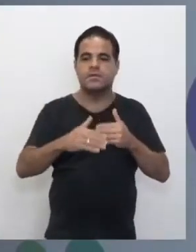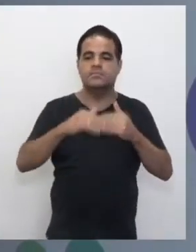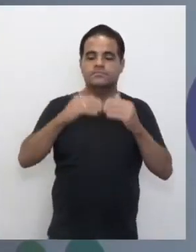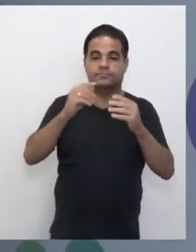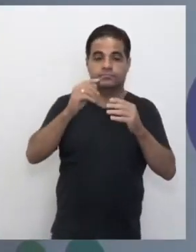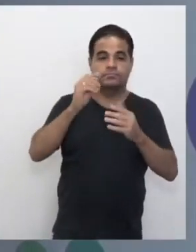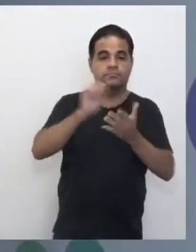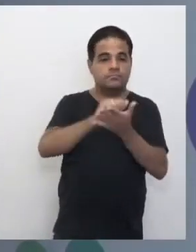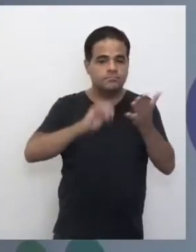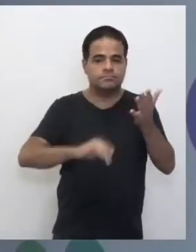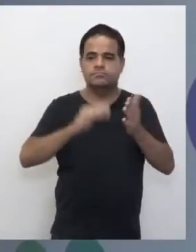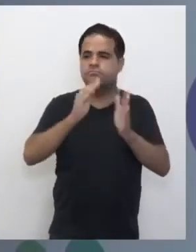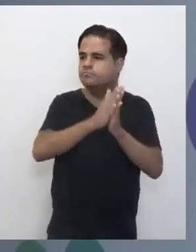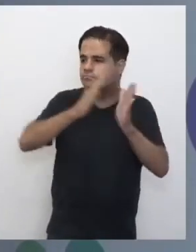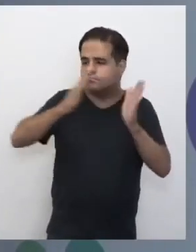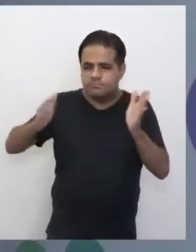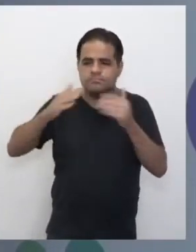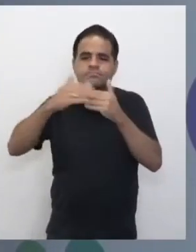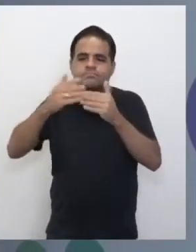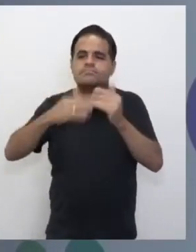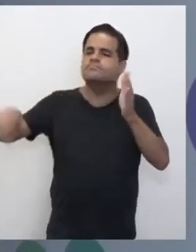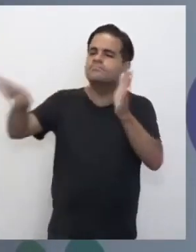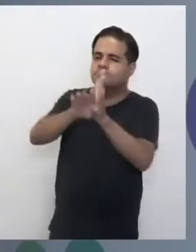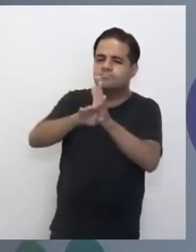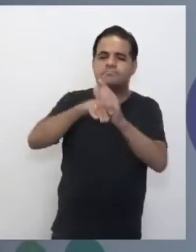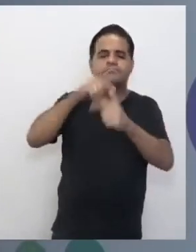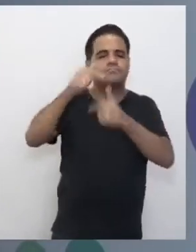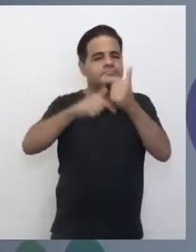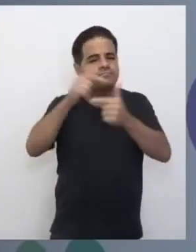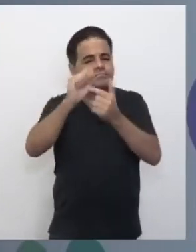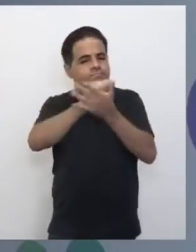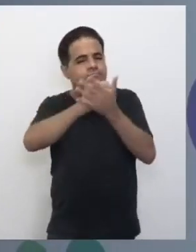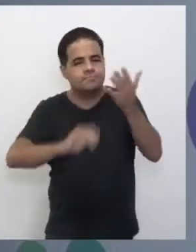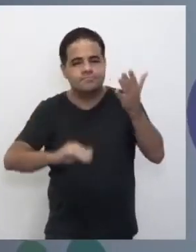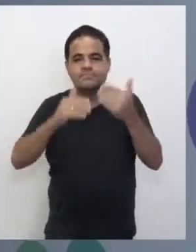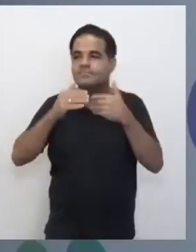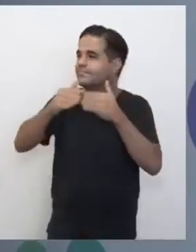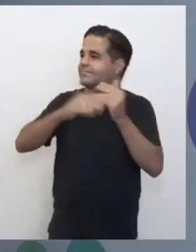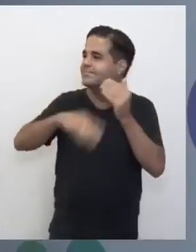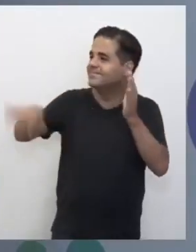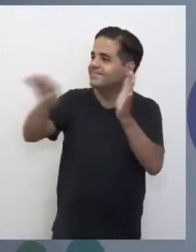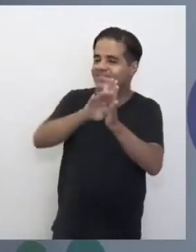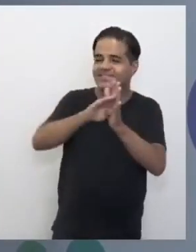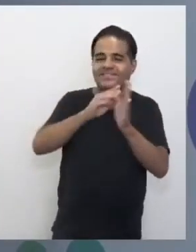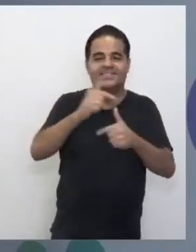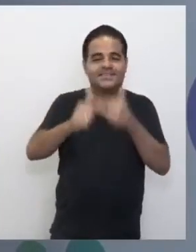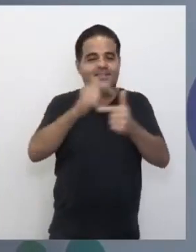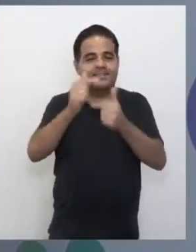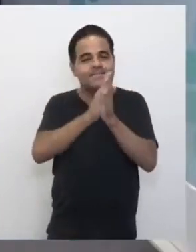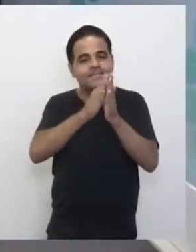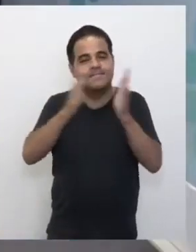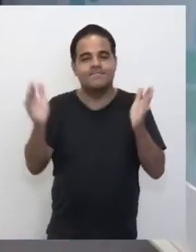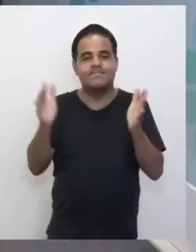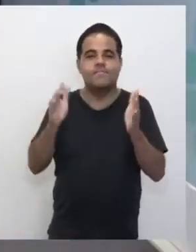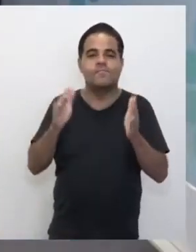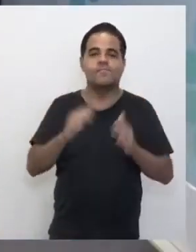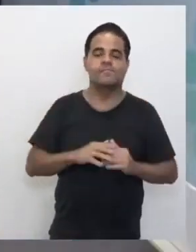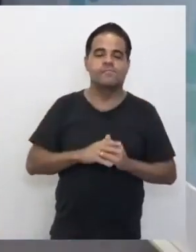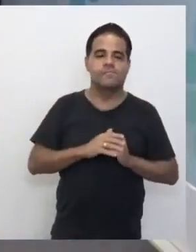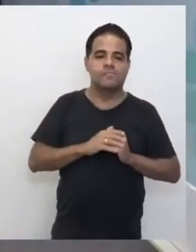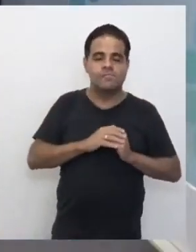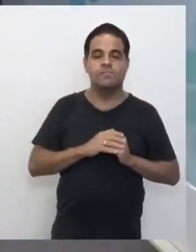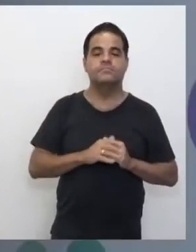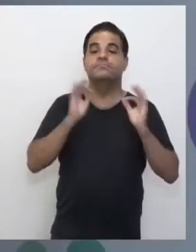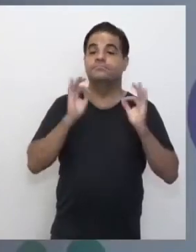tarefas, né? O que vai chegar? tarefas... Hoje a gente vai sanar todos os problemas. Inédito, fresquinho, saiu do forno agora.